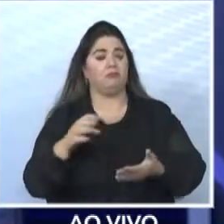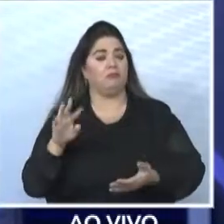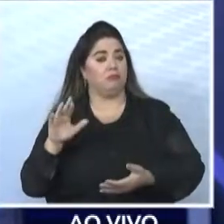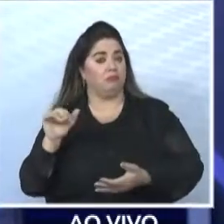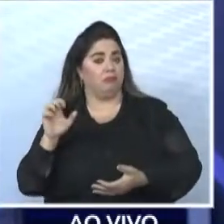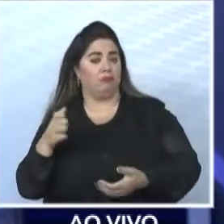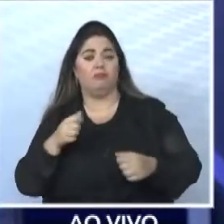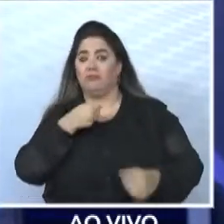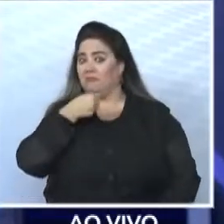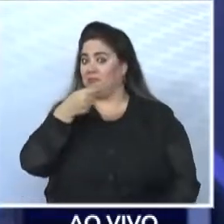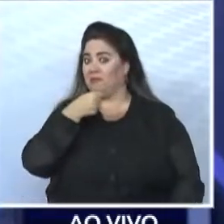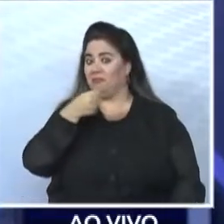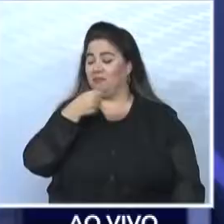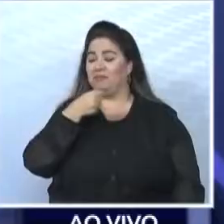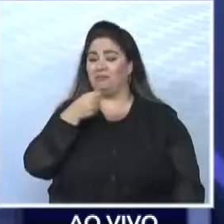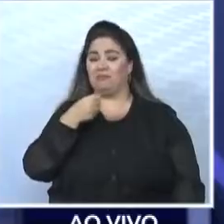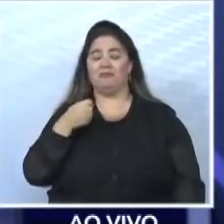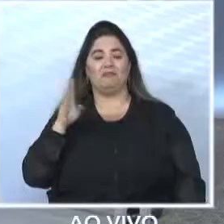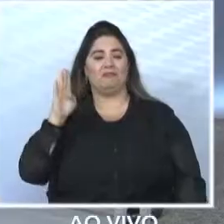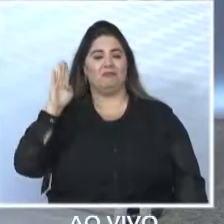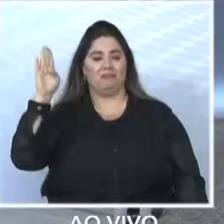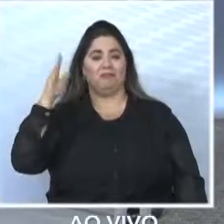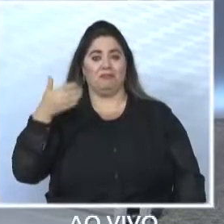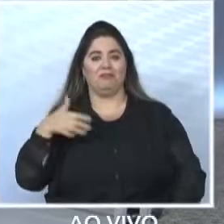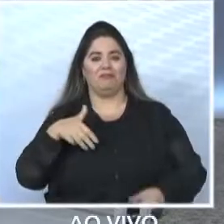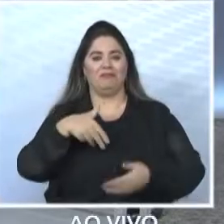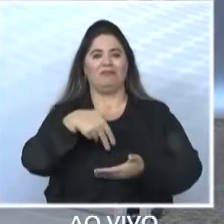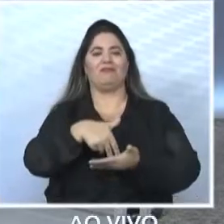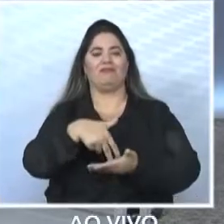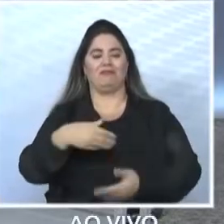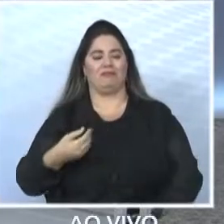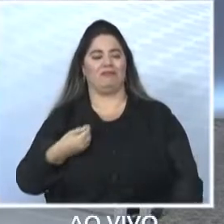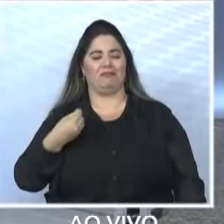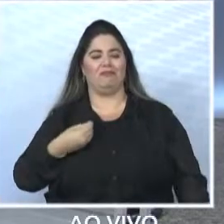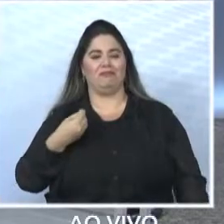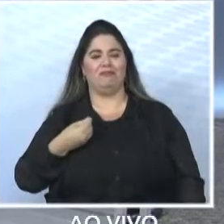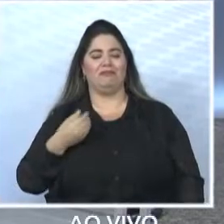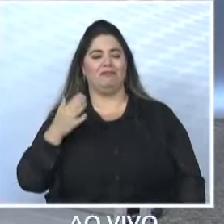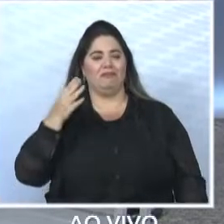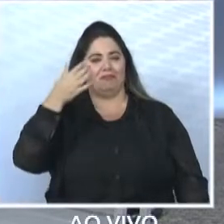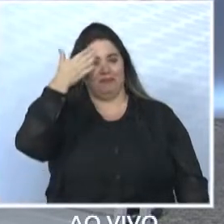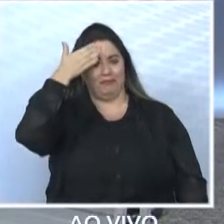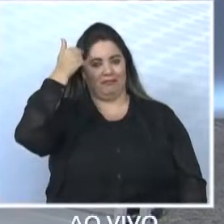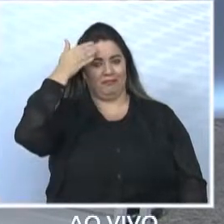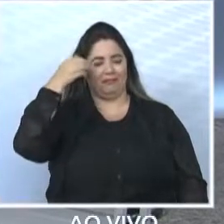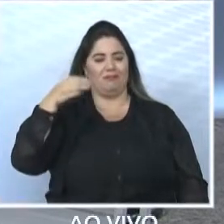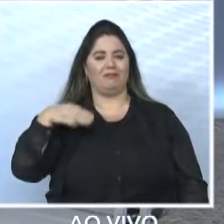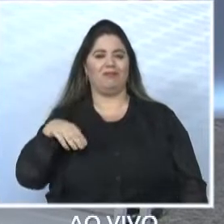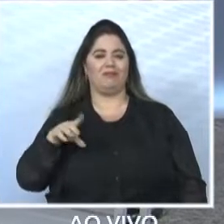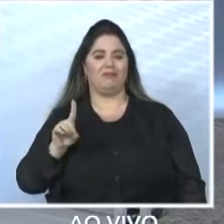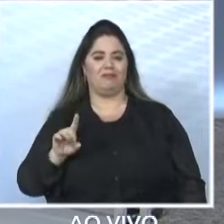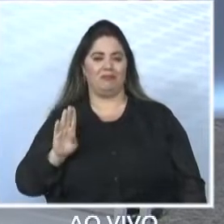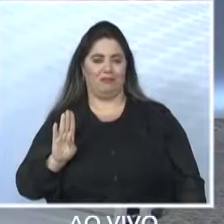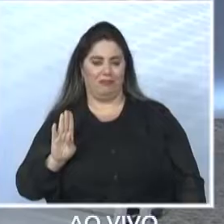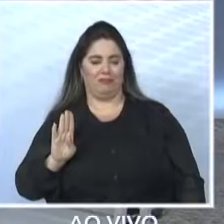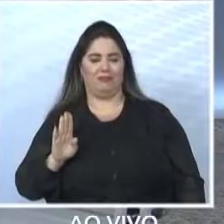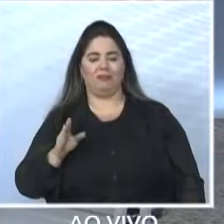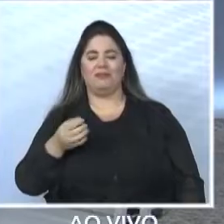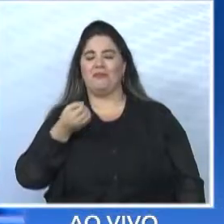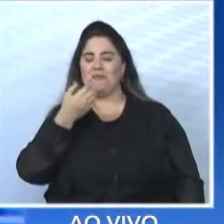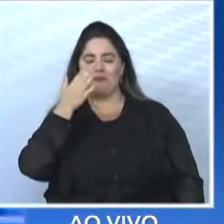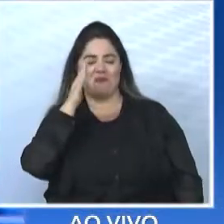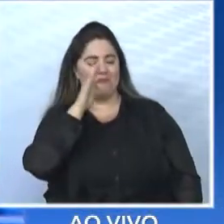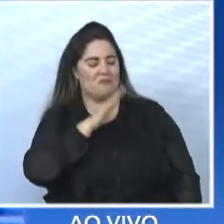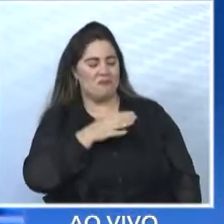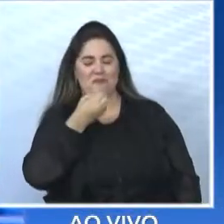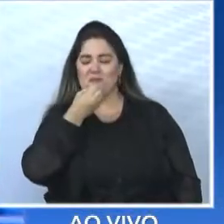com o candidato que compareceu, Alexandre Ferreira, do MDB. Boa tarde, candidato. Boa tarde, Tiago. Boa tarde a